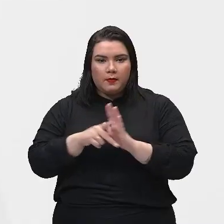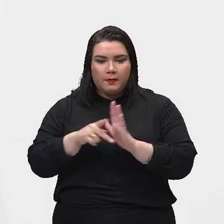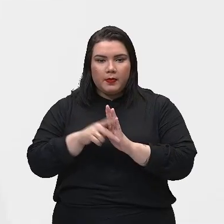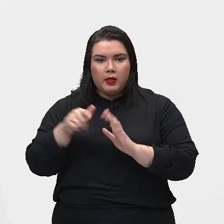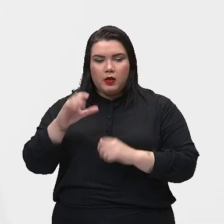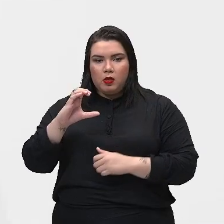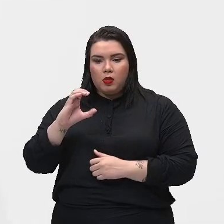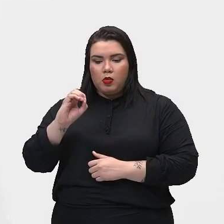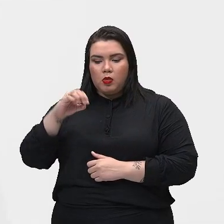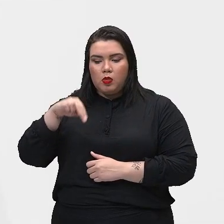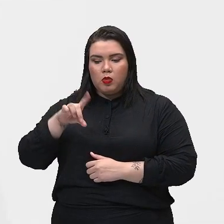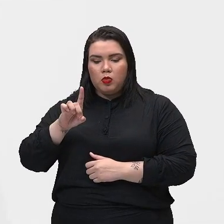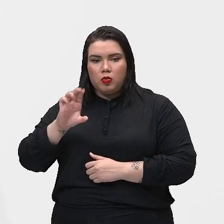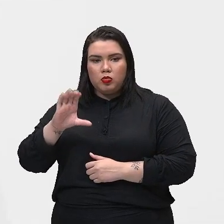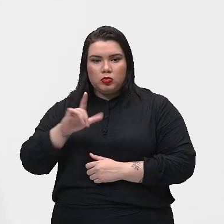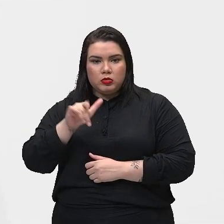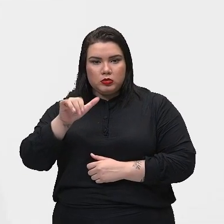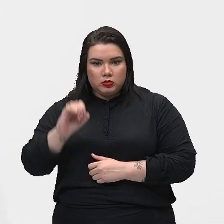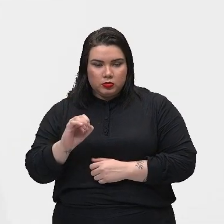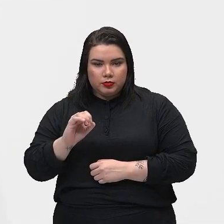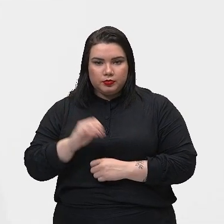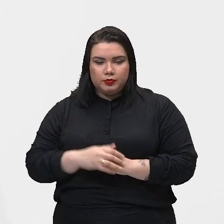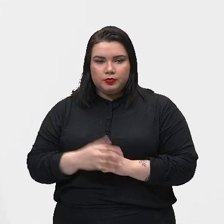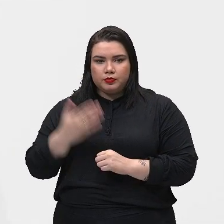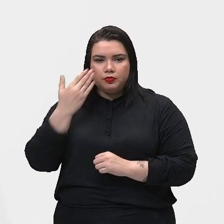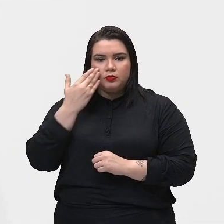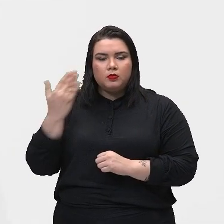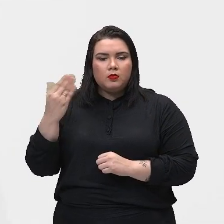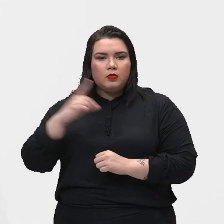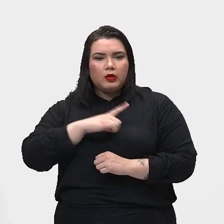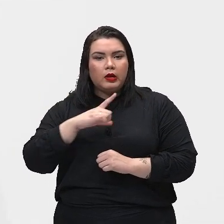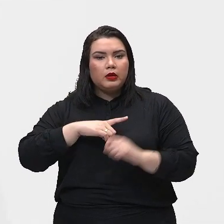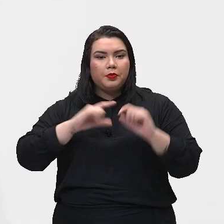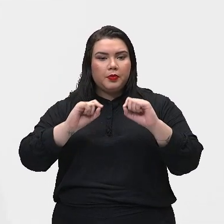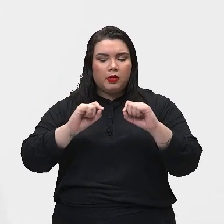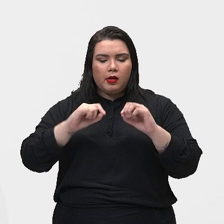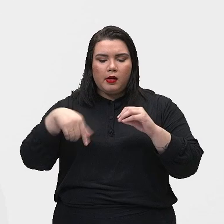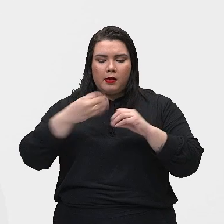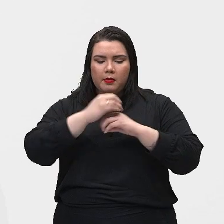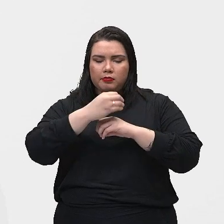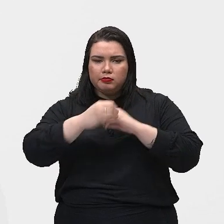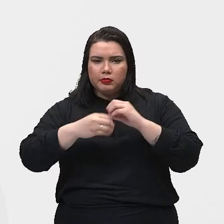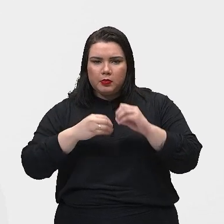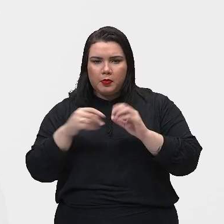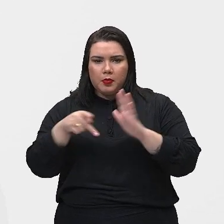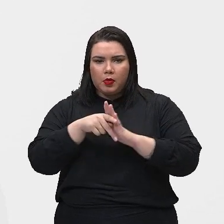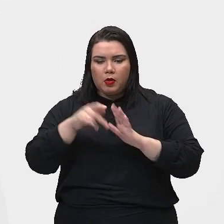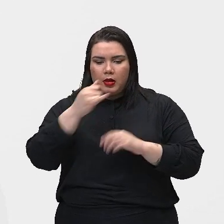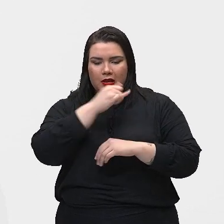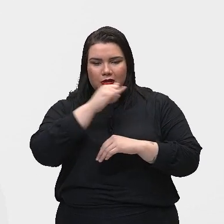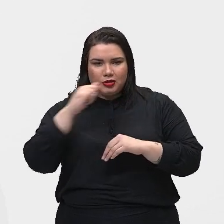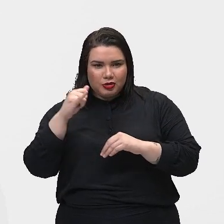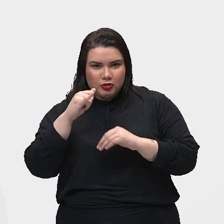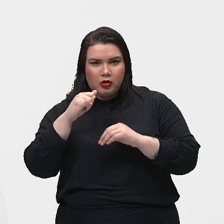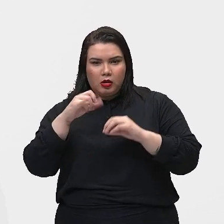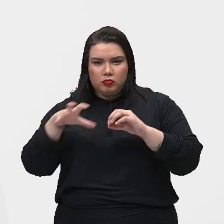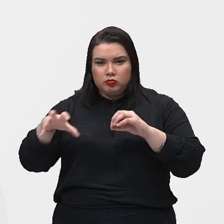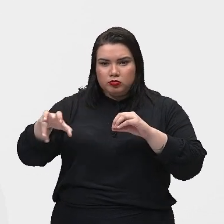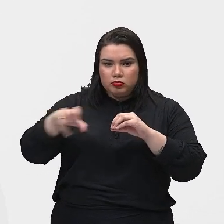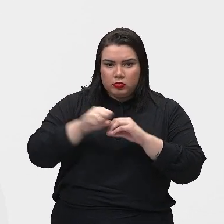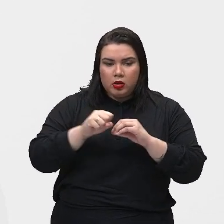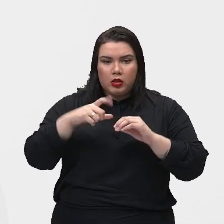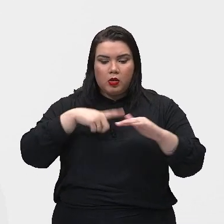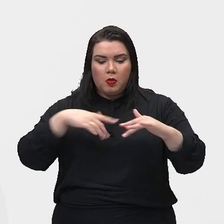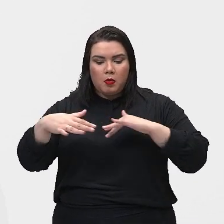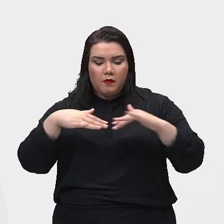térmica. Vejam aí, as partículas da região que recebem diretamente a energia externa vibram com maior